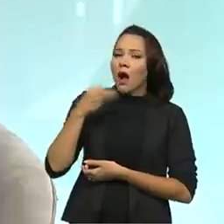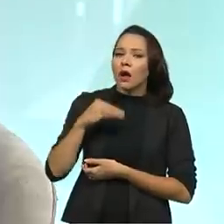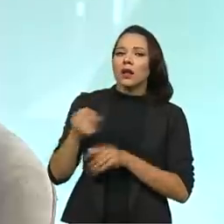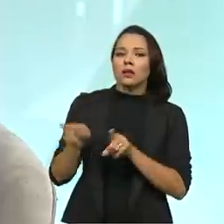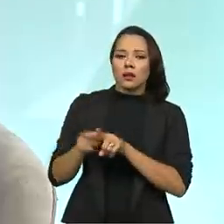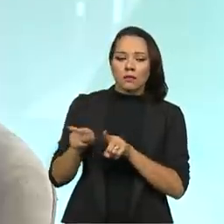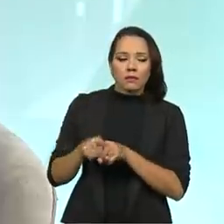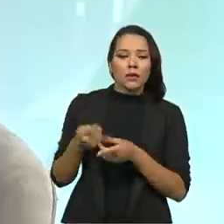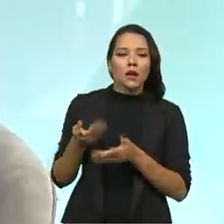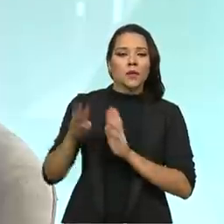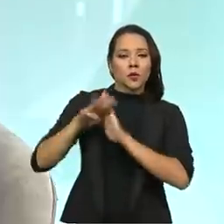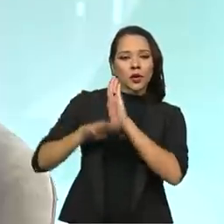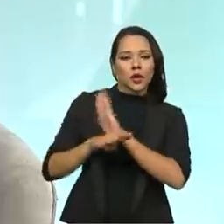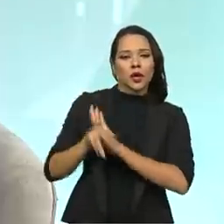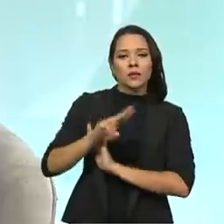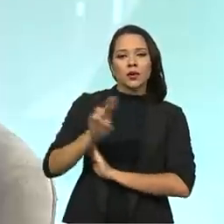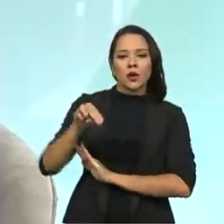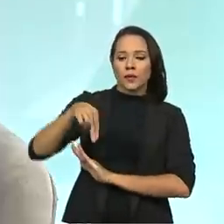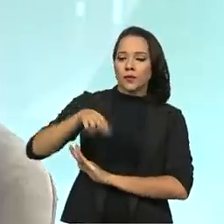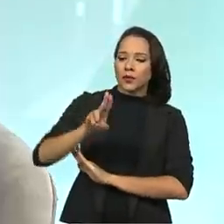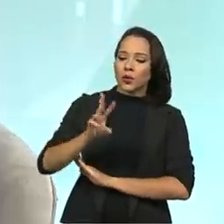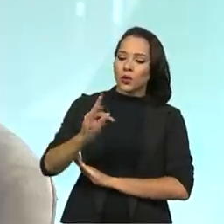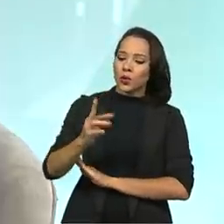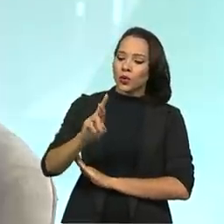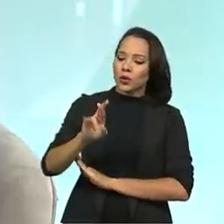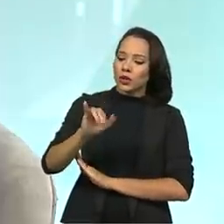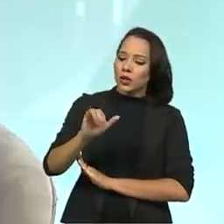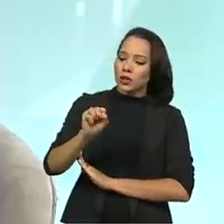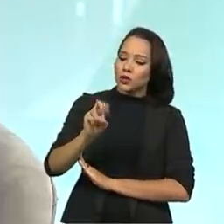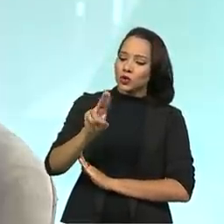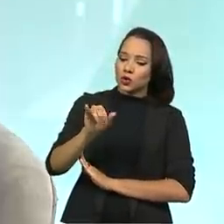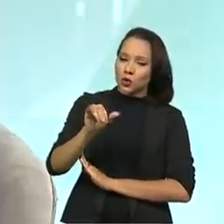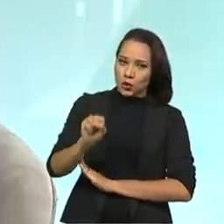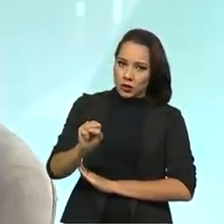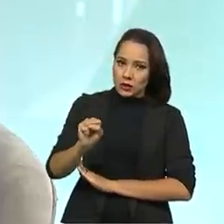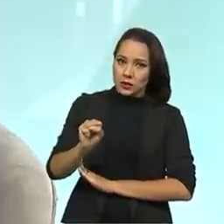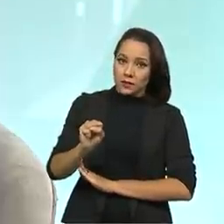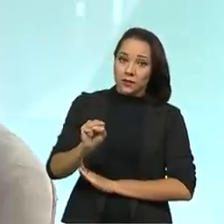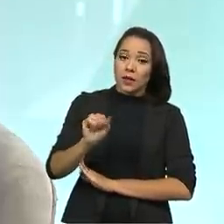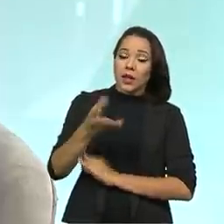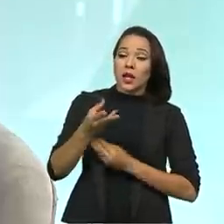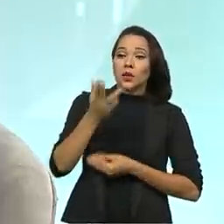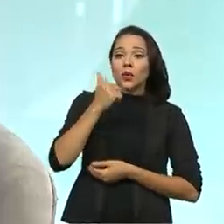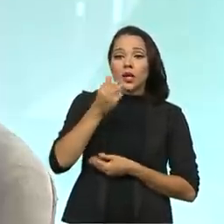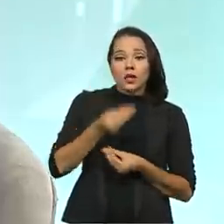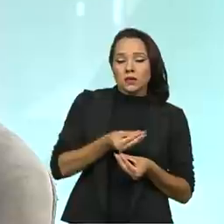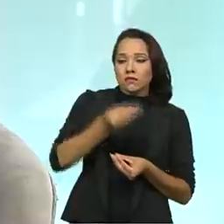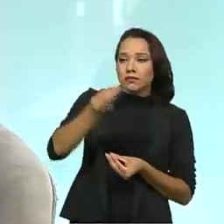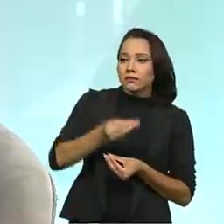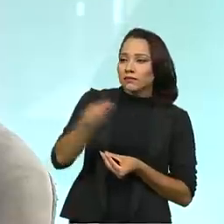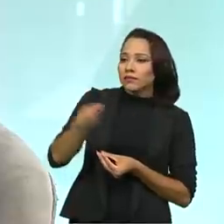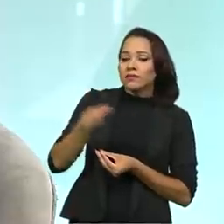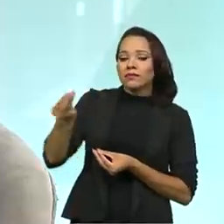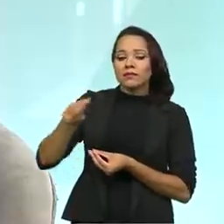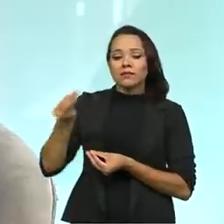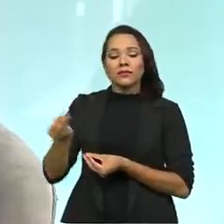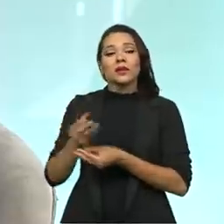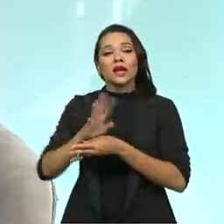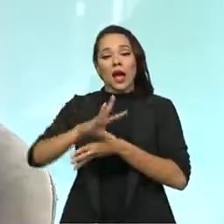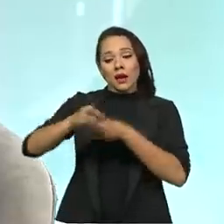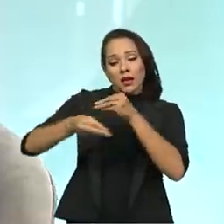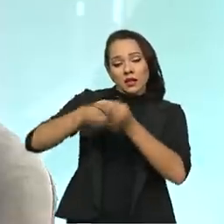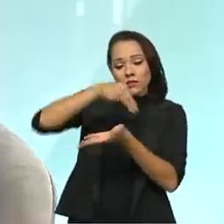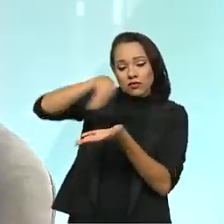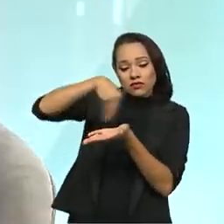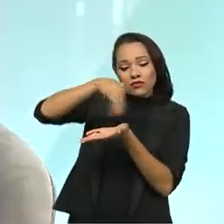também, pelo programa chamado NutriSus, a tem distribuído nutrientes especiais que são acrescentados